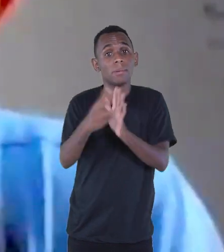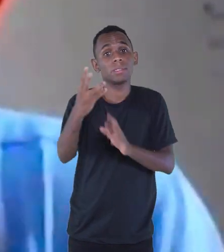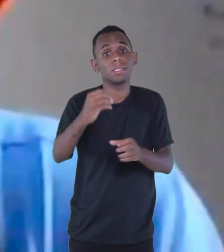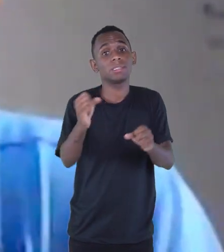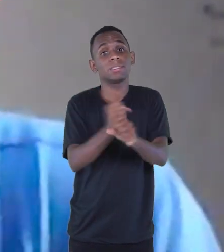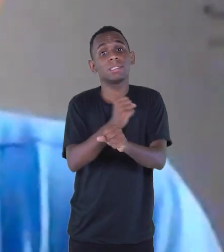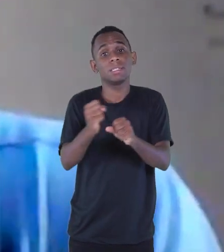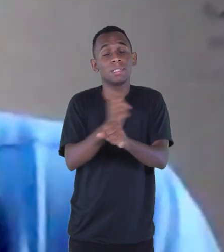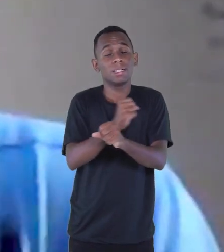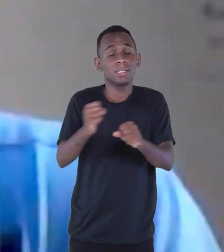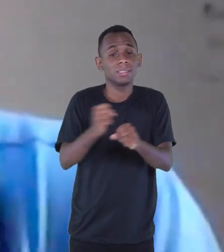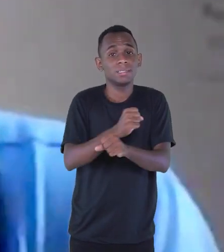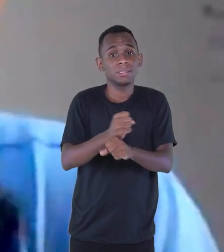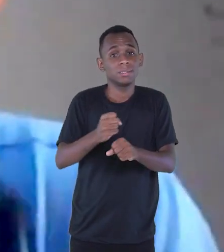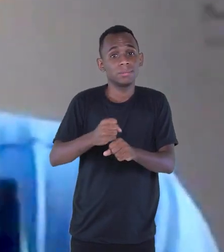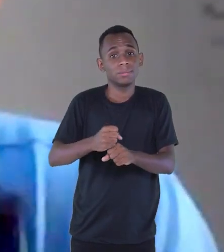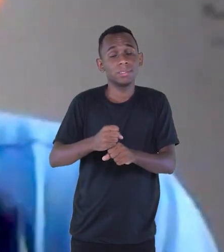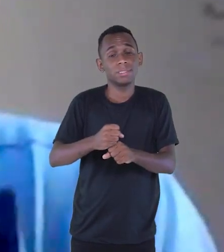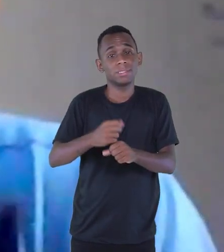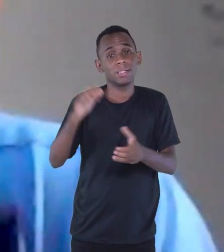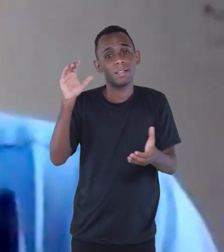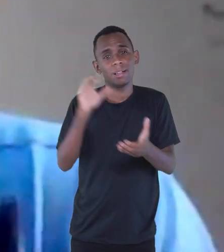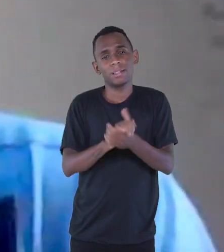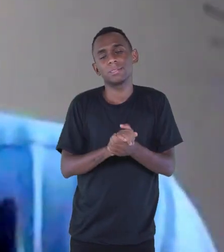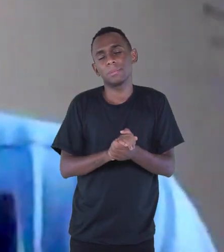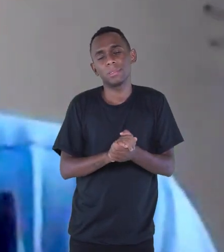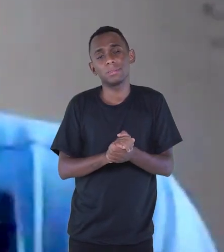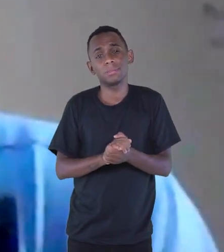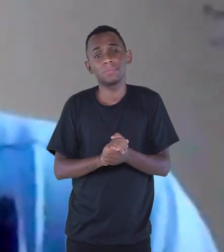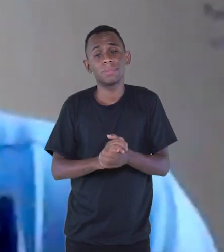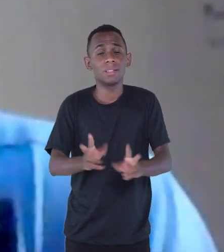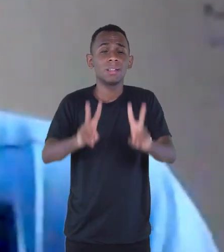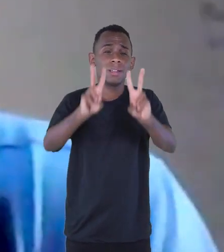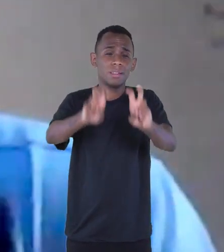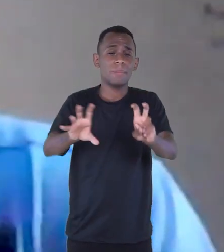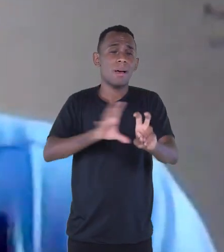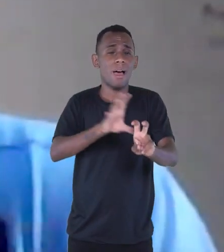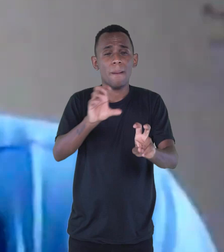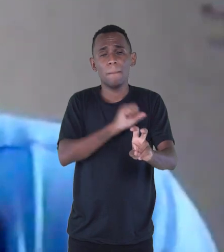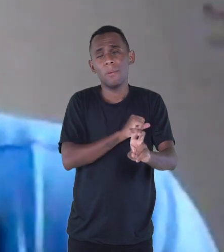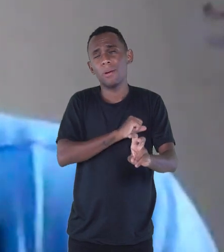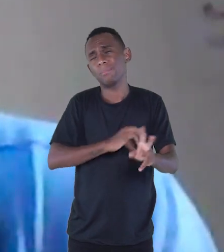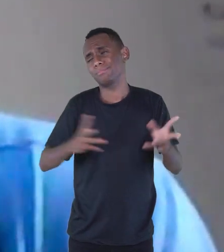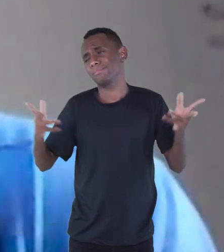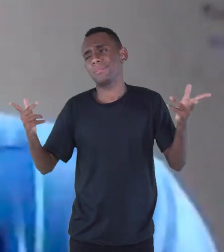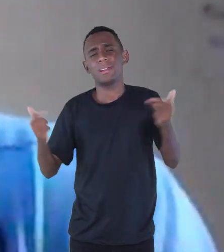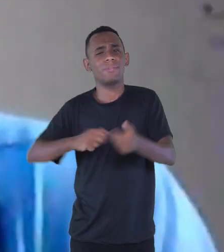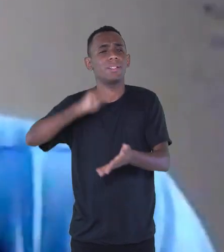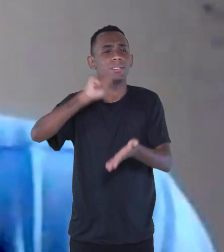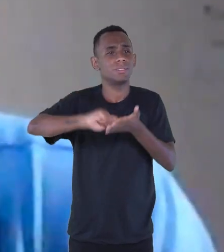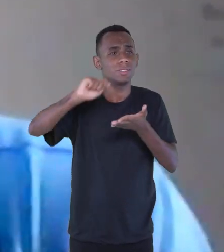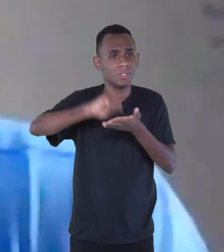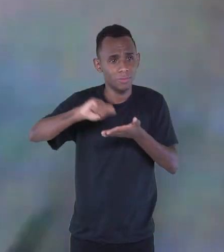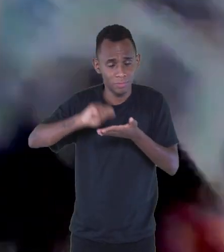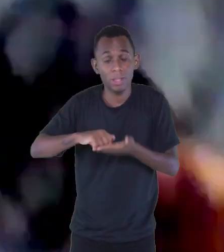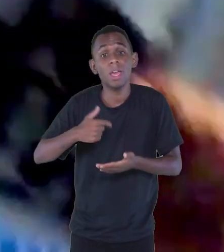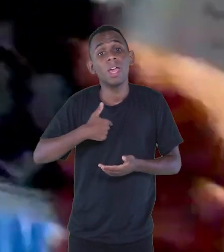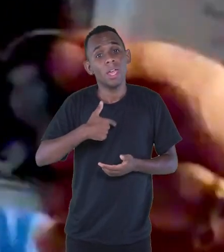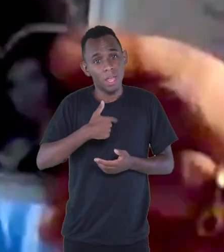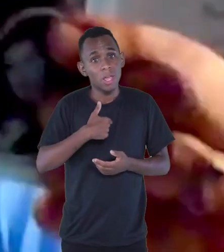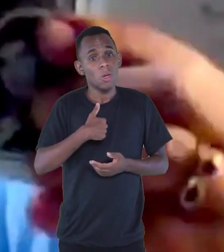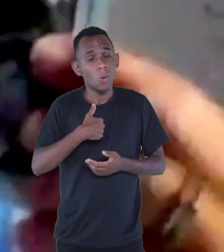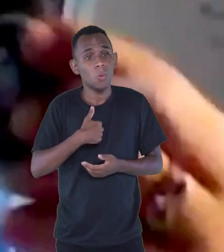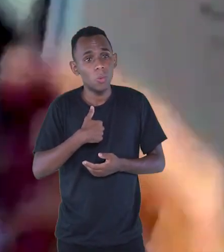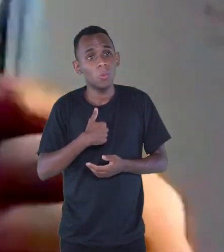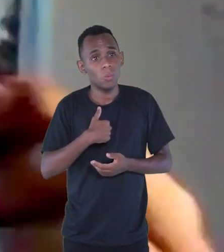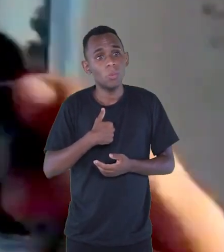Escrever uma história de amor é a coisa mais linda do mundo, gente, então aqui, eu modesto a parte, essa